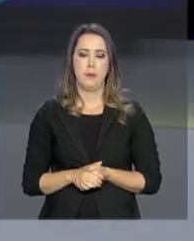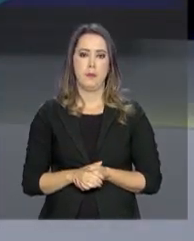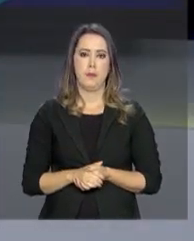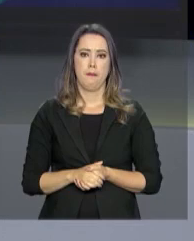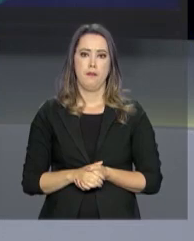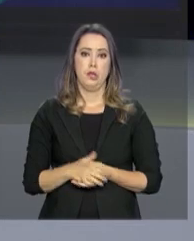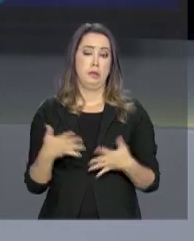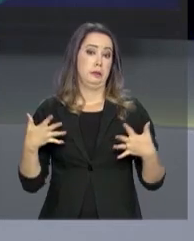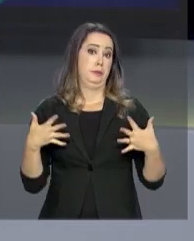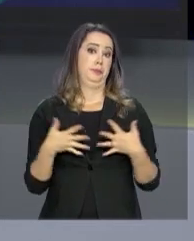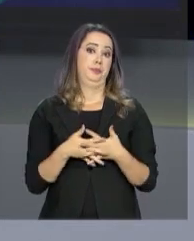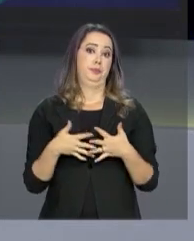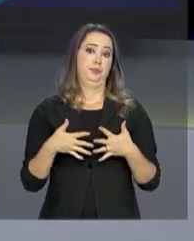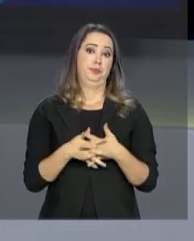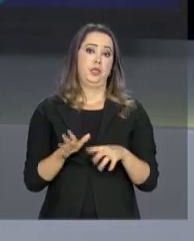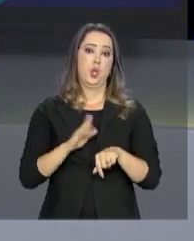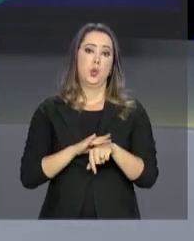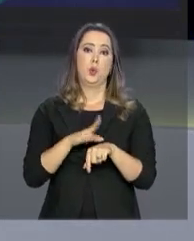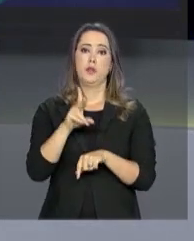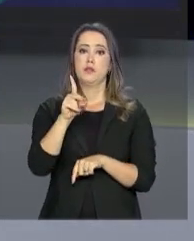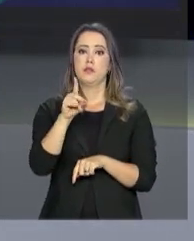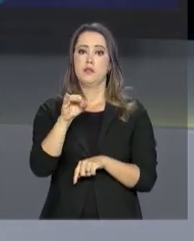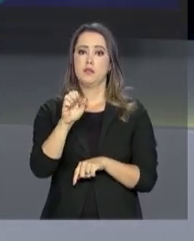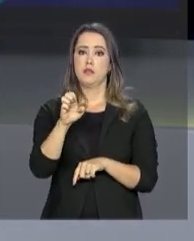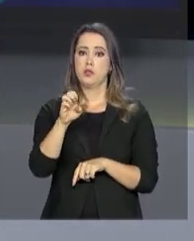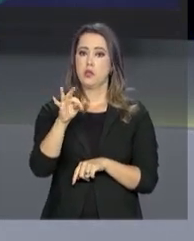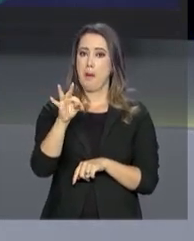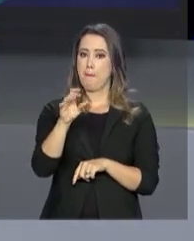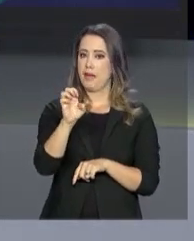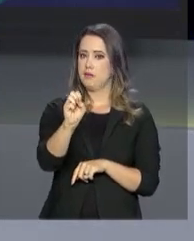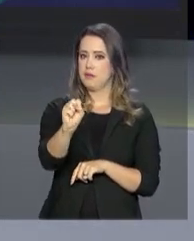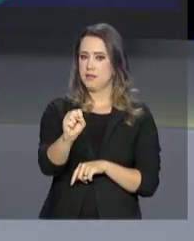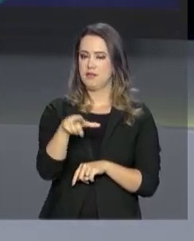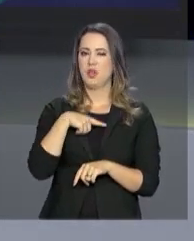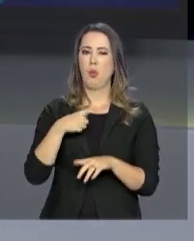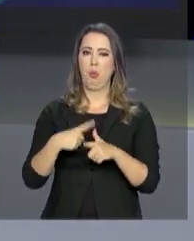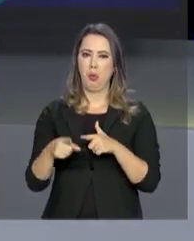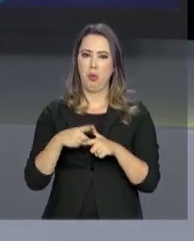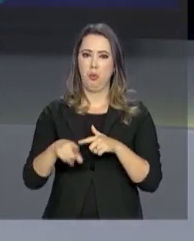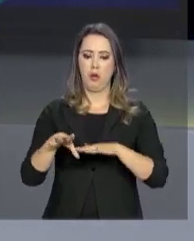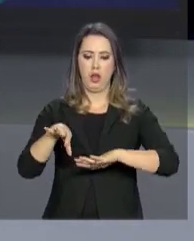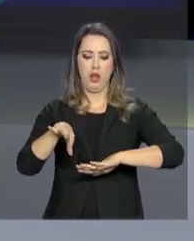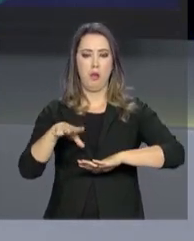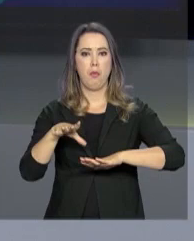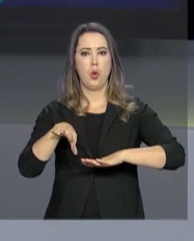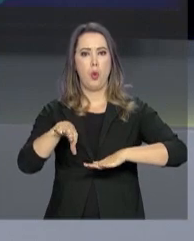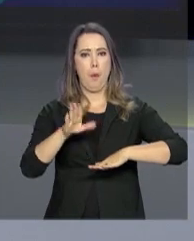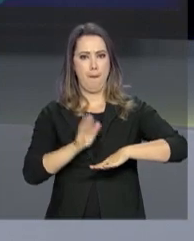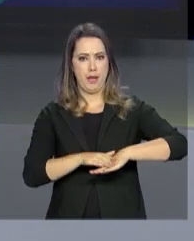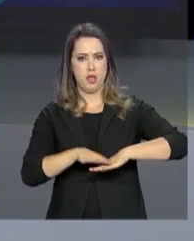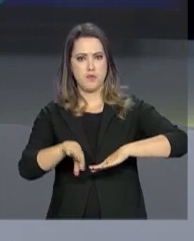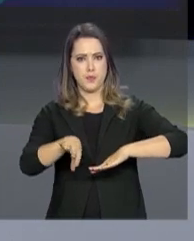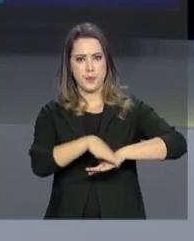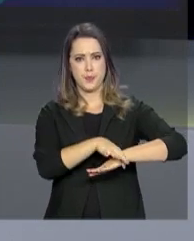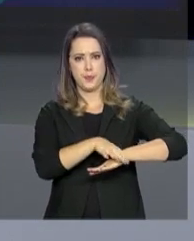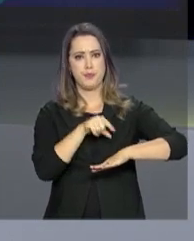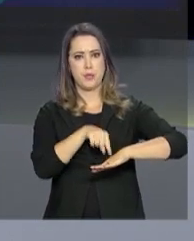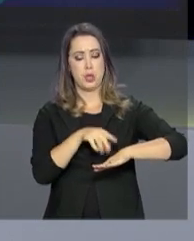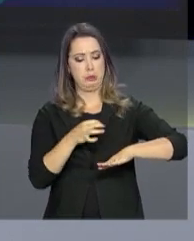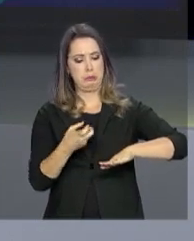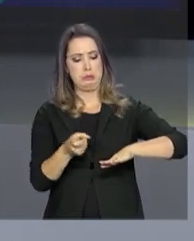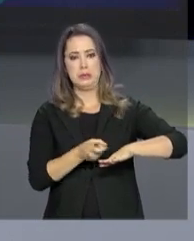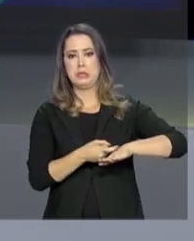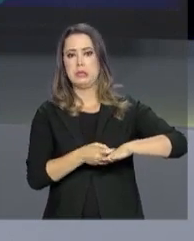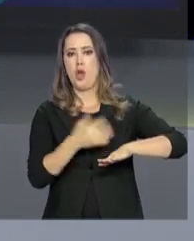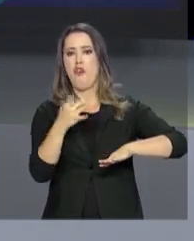Entre as complicações do diabetes está o chamado pé diabético, que ocorre quando uma área machucada ou infeccionada nos